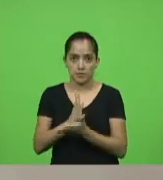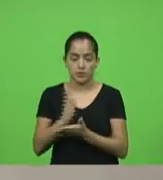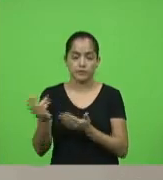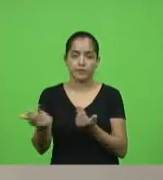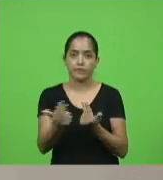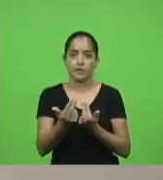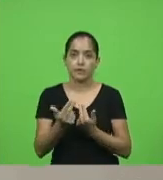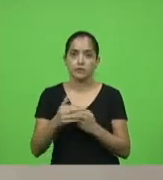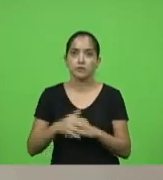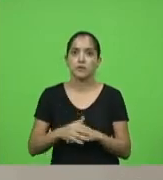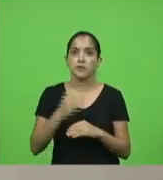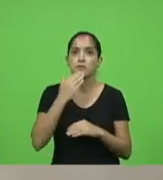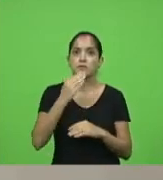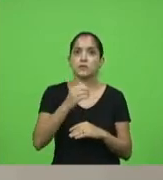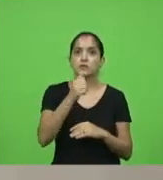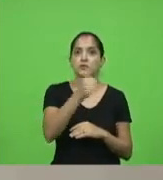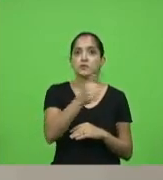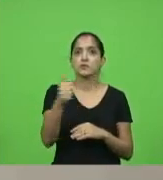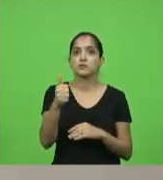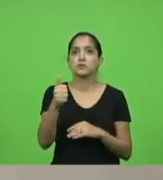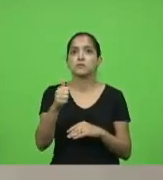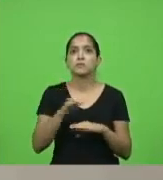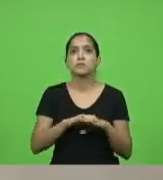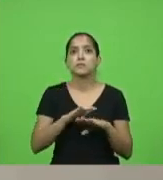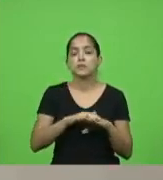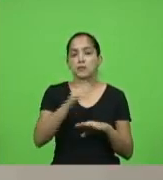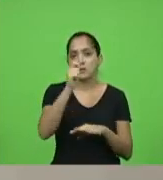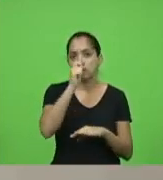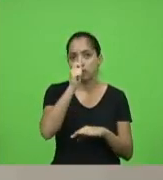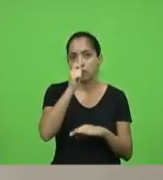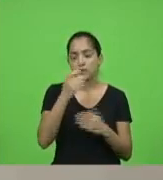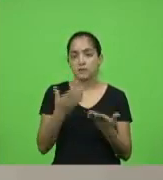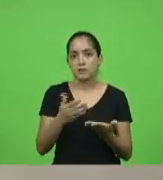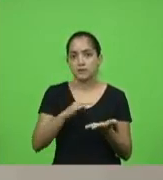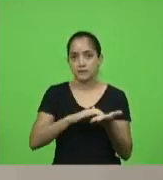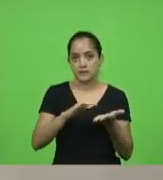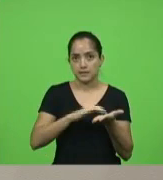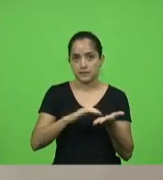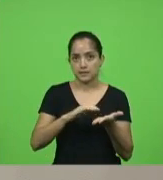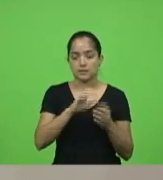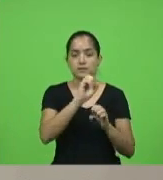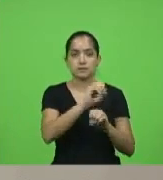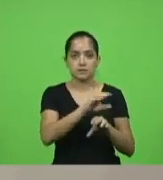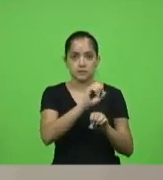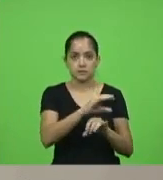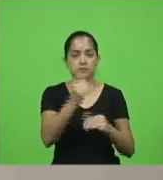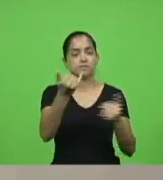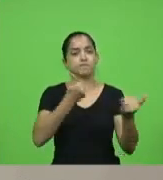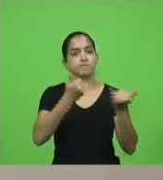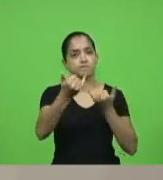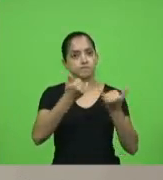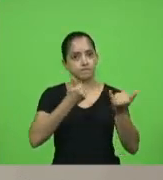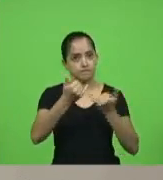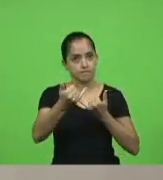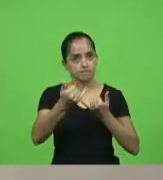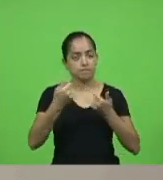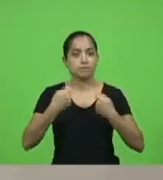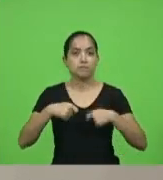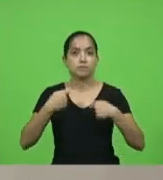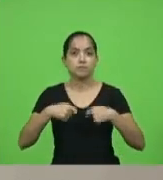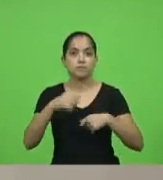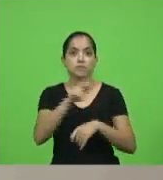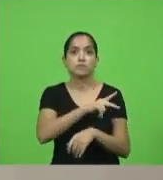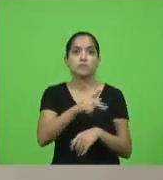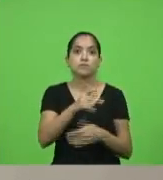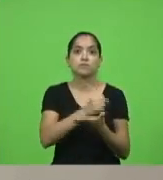unanimidade pedido de informação 111 autor deputado João Amin solicitando ao secretário de Estado da Educação informações acerca da necessidade de professores